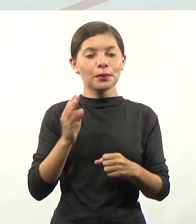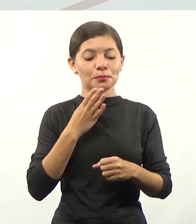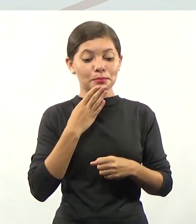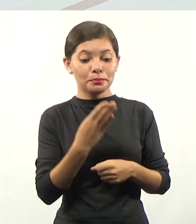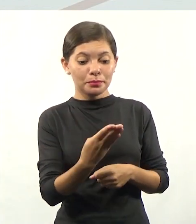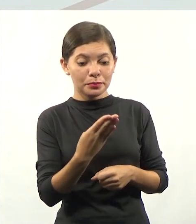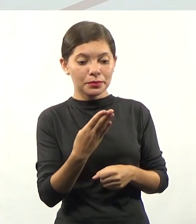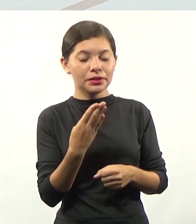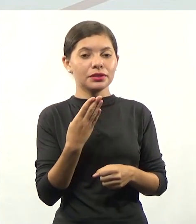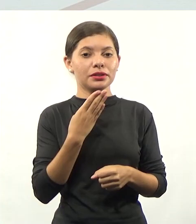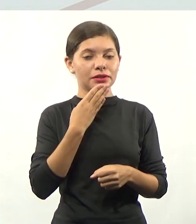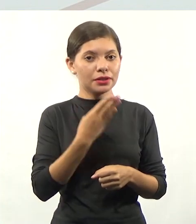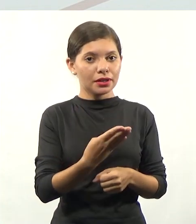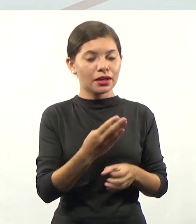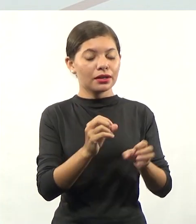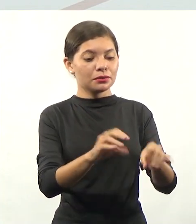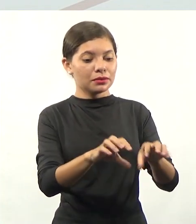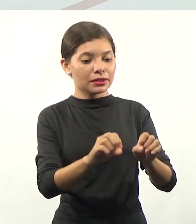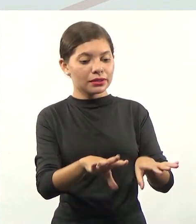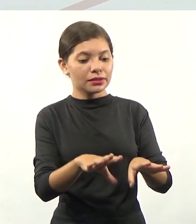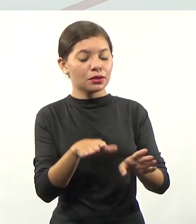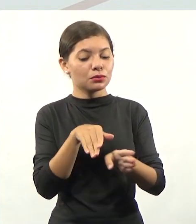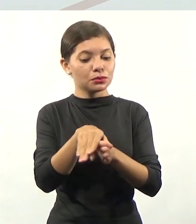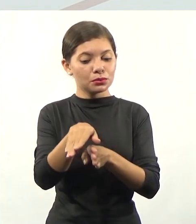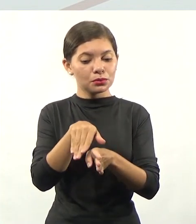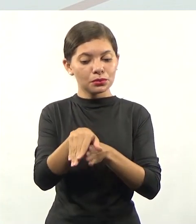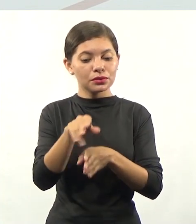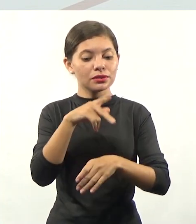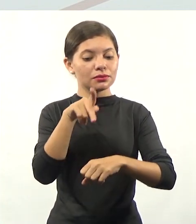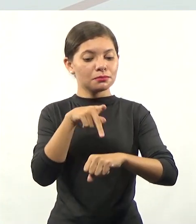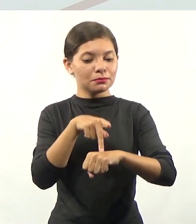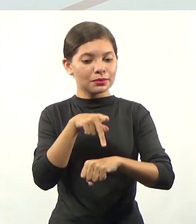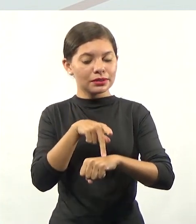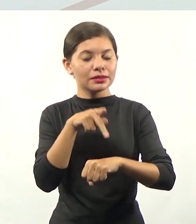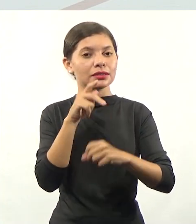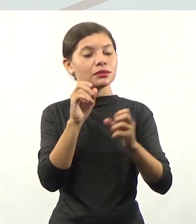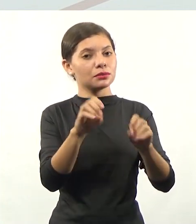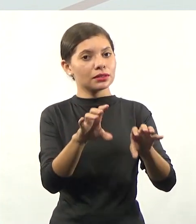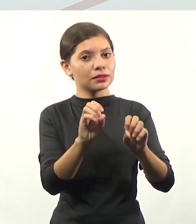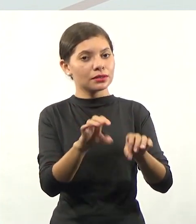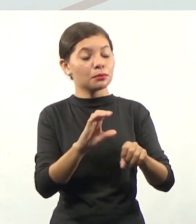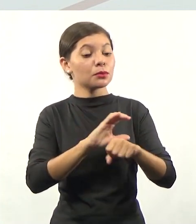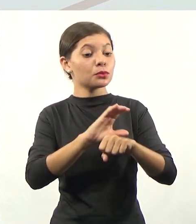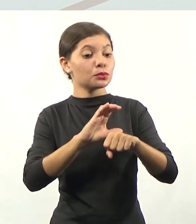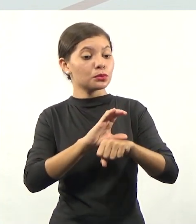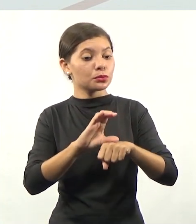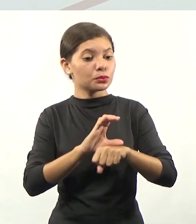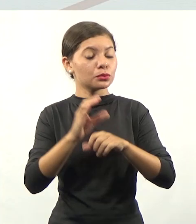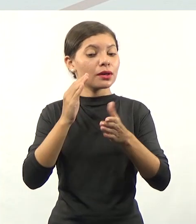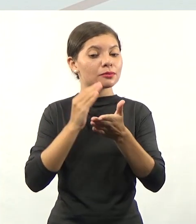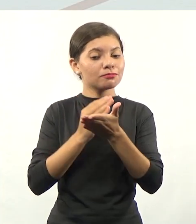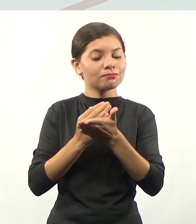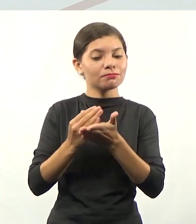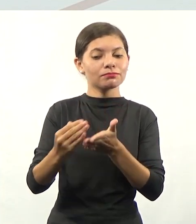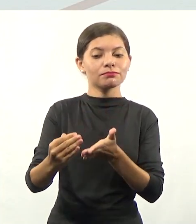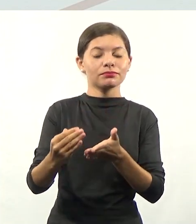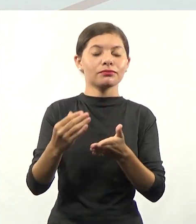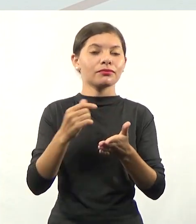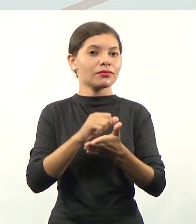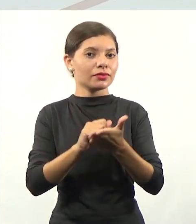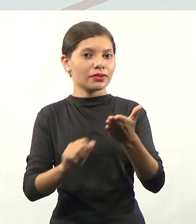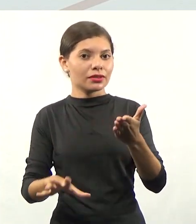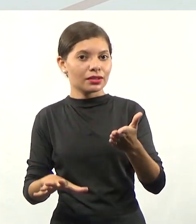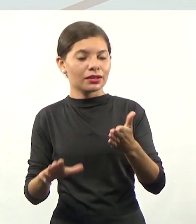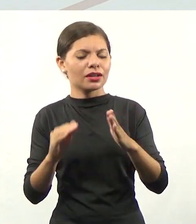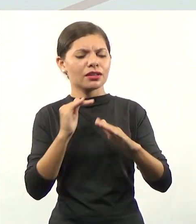ao Ministério da Educação por meio do Conselho Nacional de Educação para aquele curso iniciar as suas atividades. E aí é